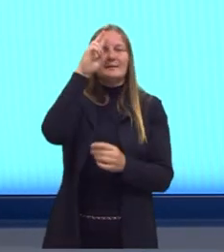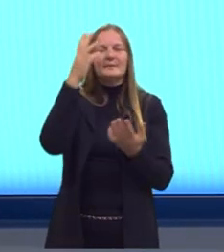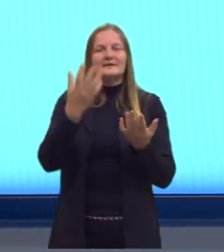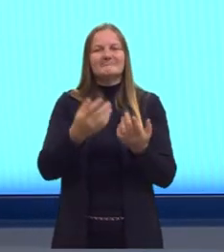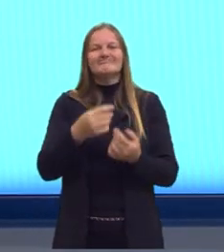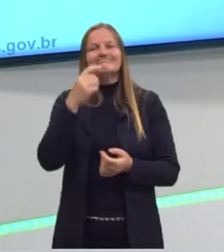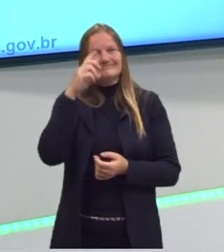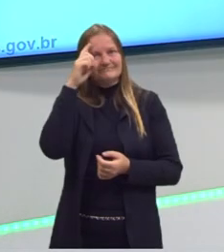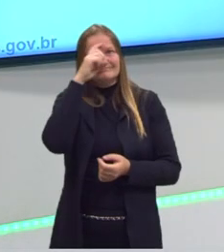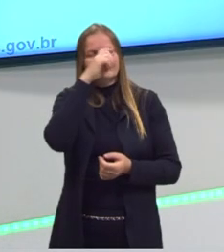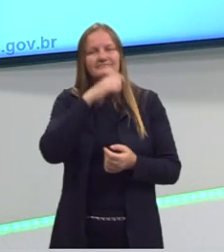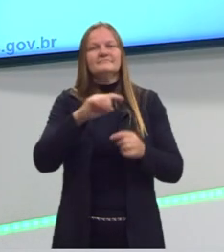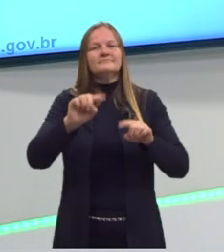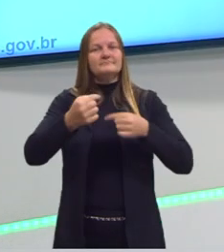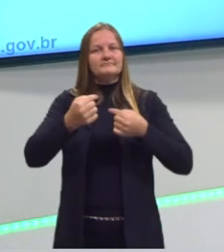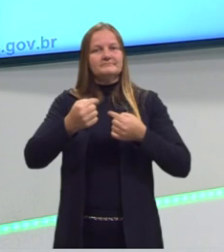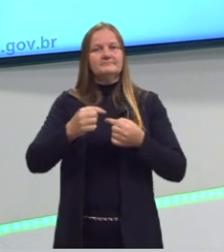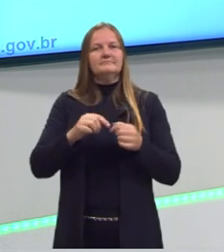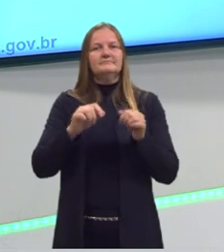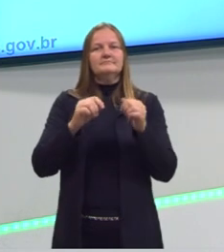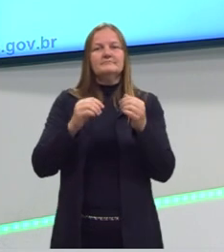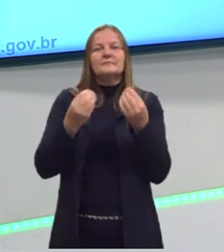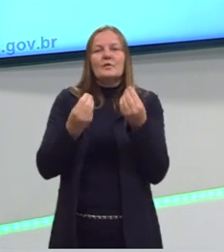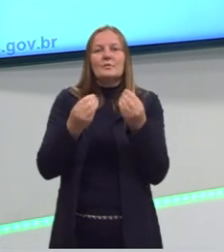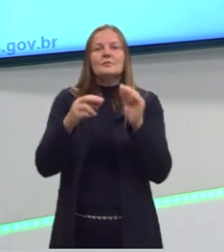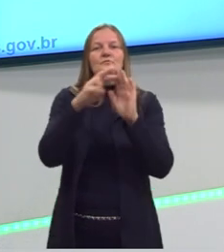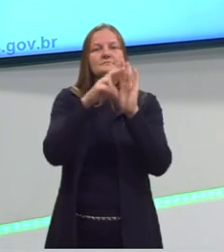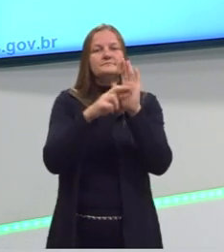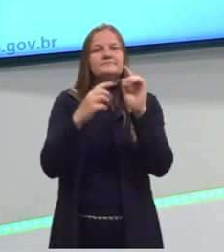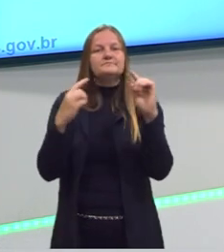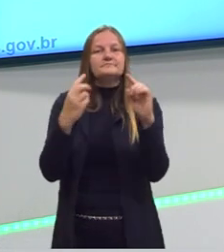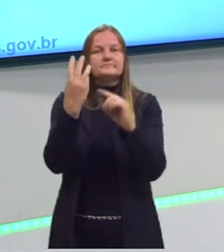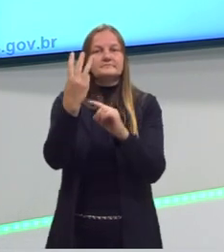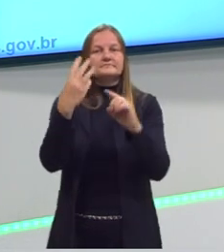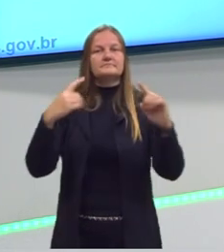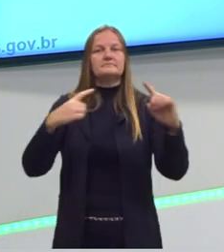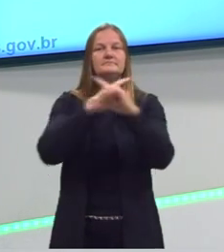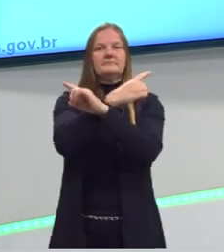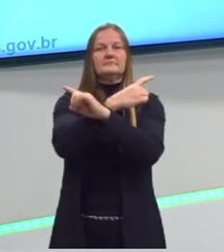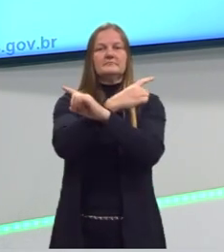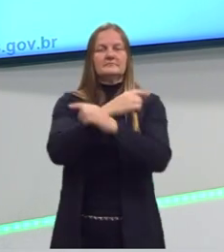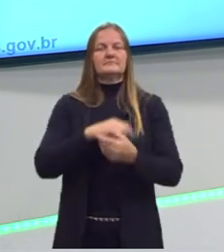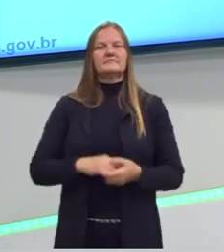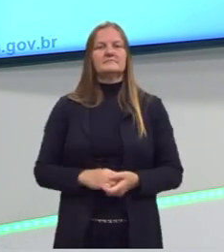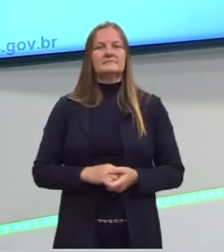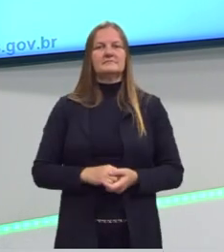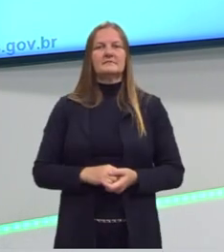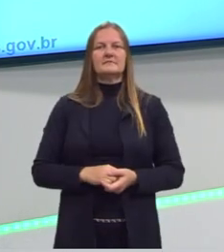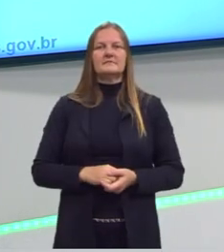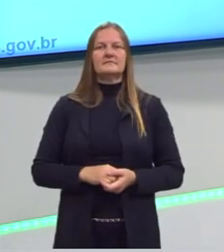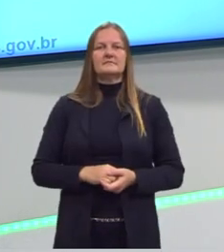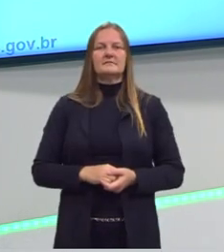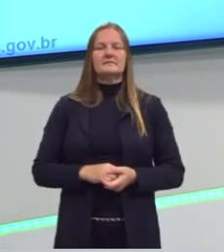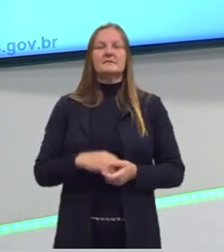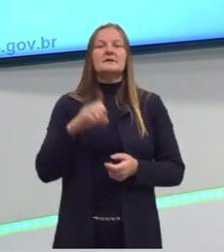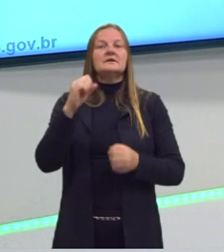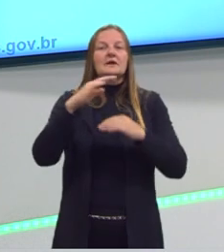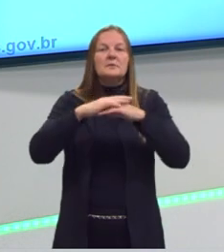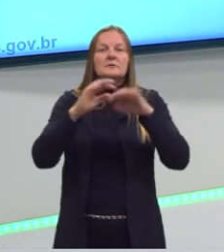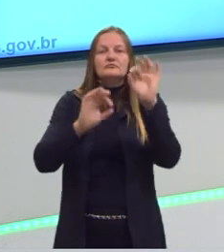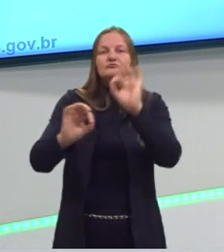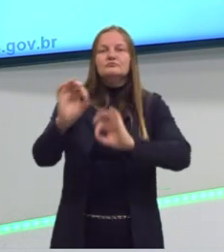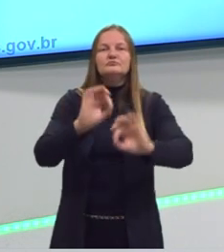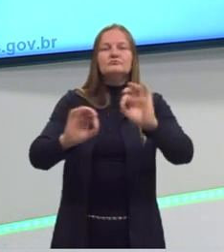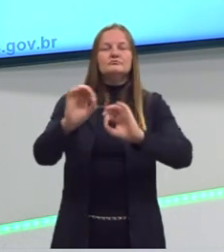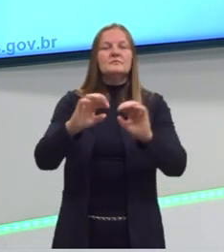Eu posso fazer tudo isso através de regra de 3. Sabendo montar uma regra de 3, você resolve